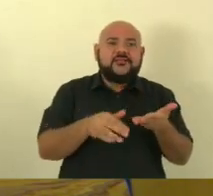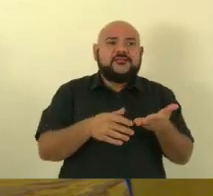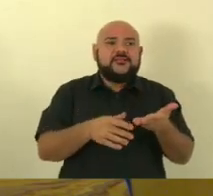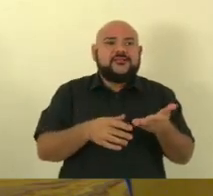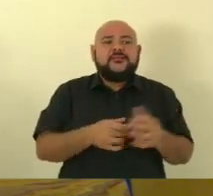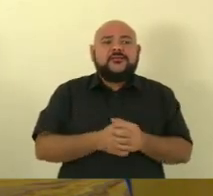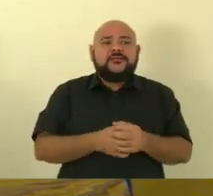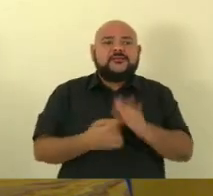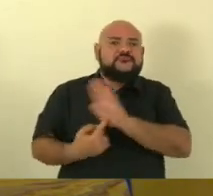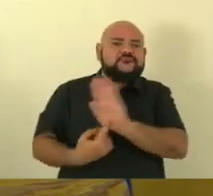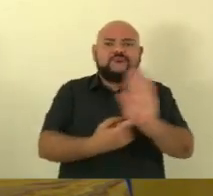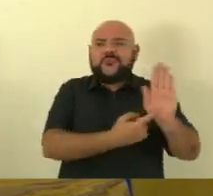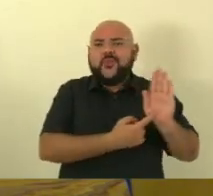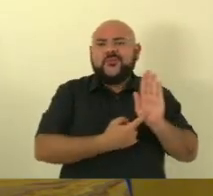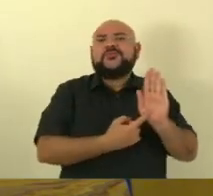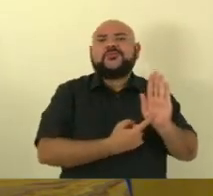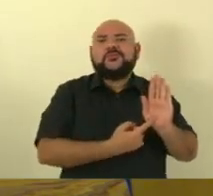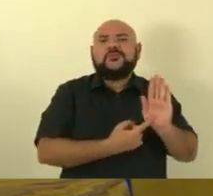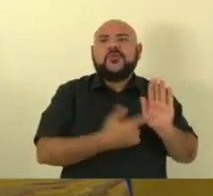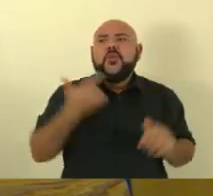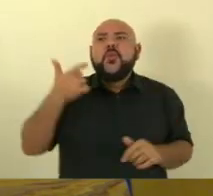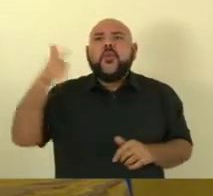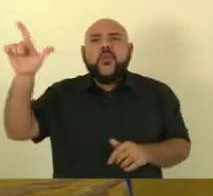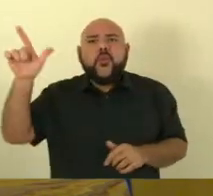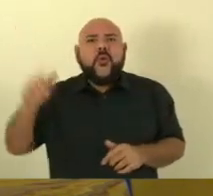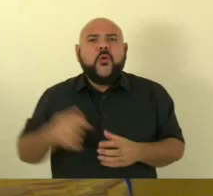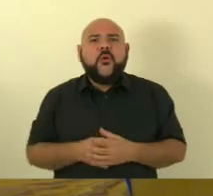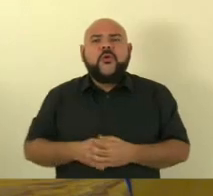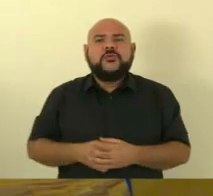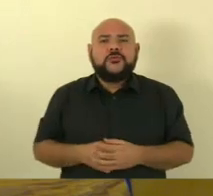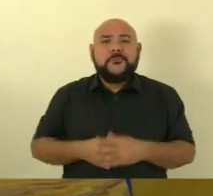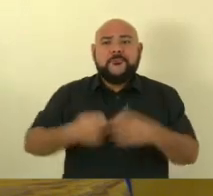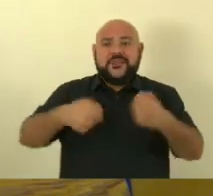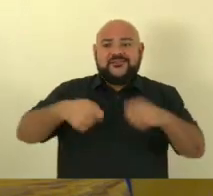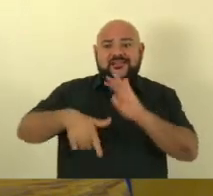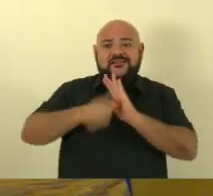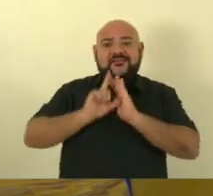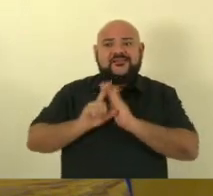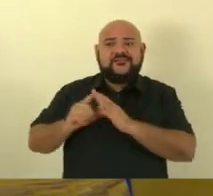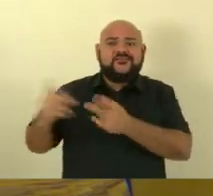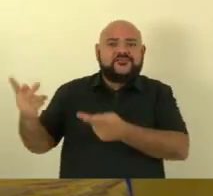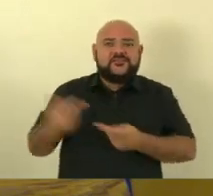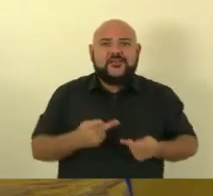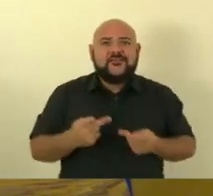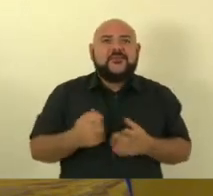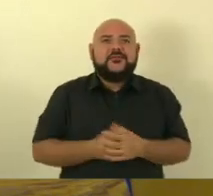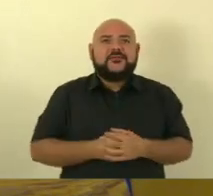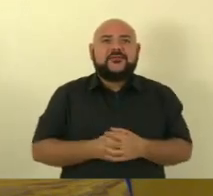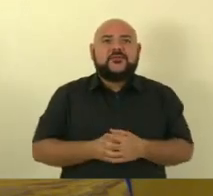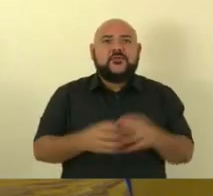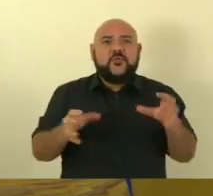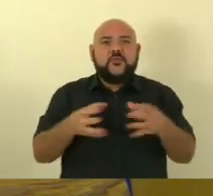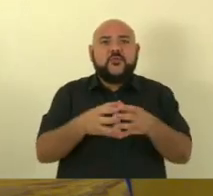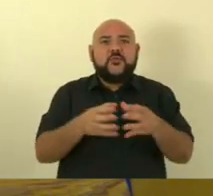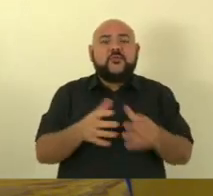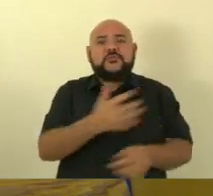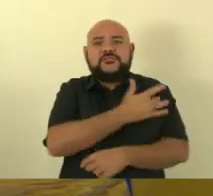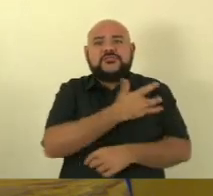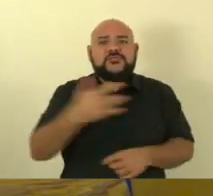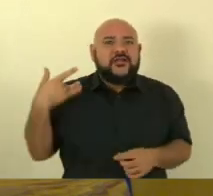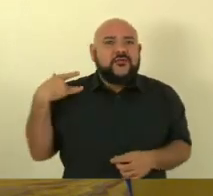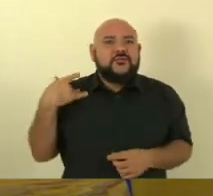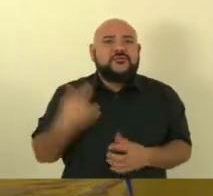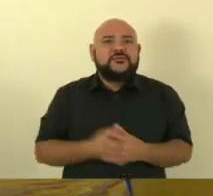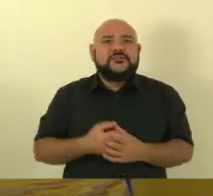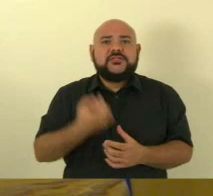os outros vem a convite quando quer igual de saúde que vem numa sexta-feira que é o dia que nenhum deputado está